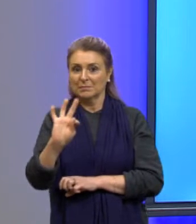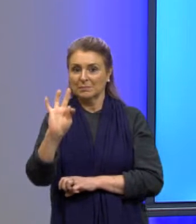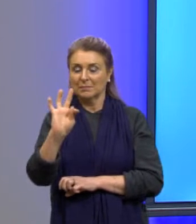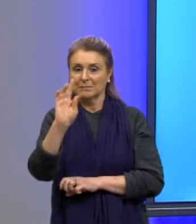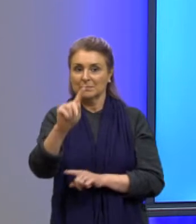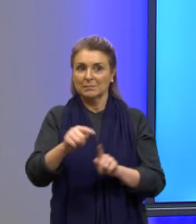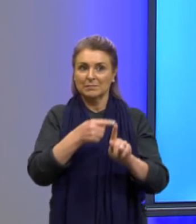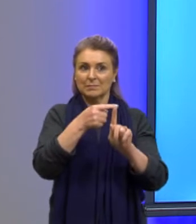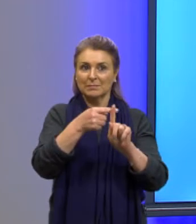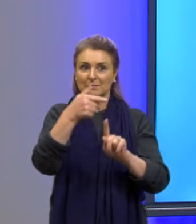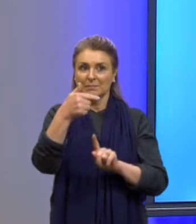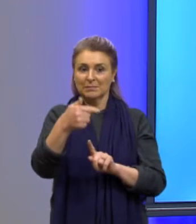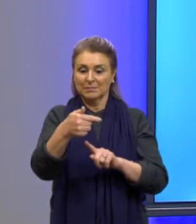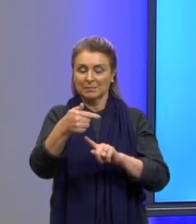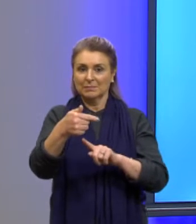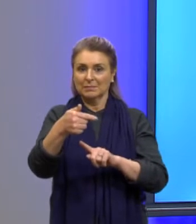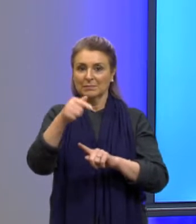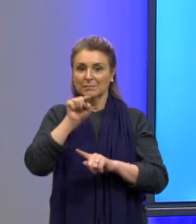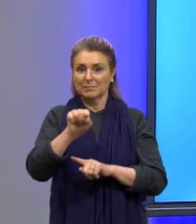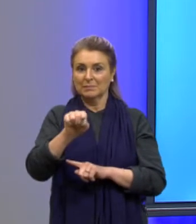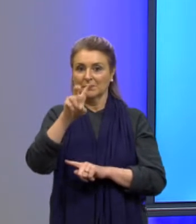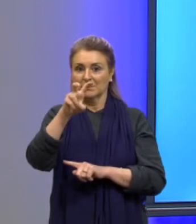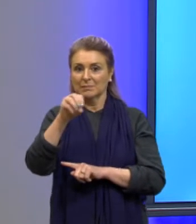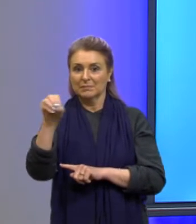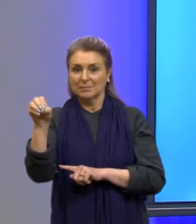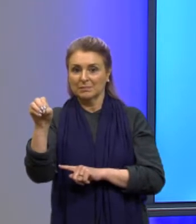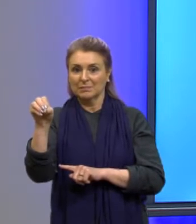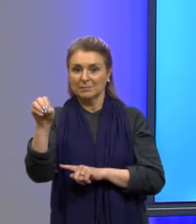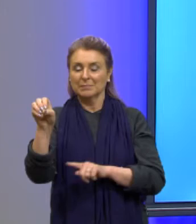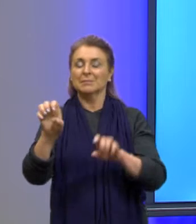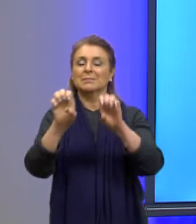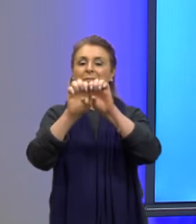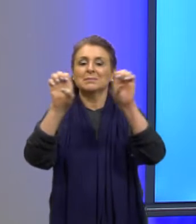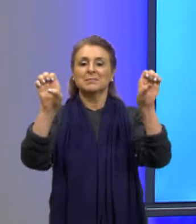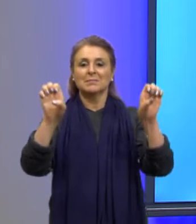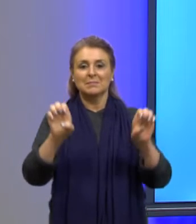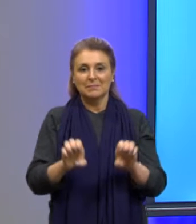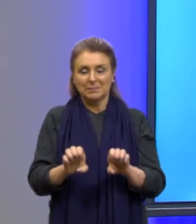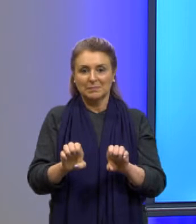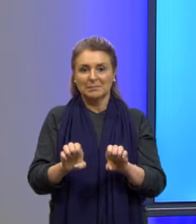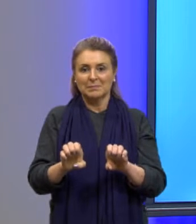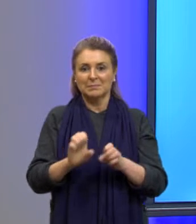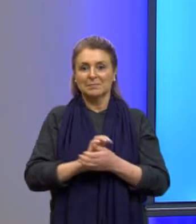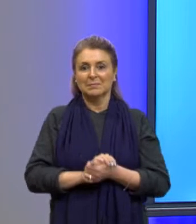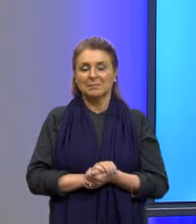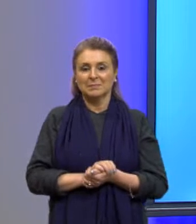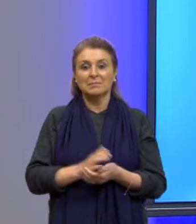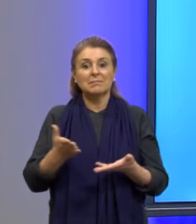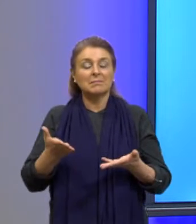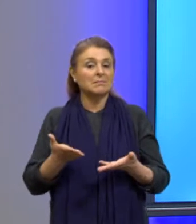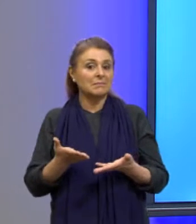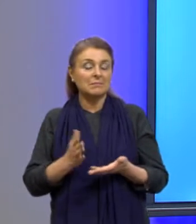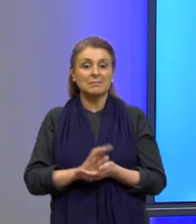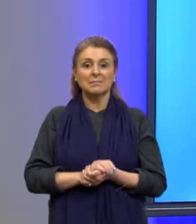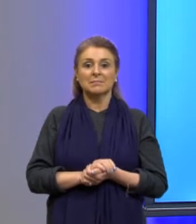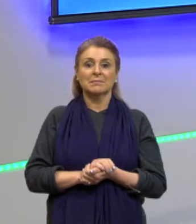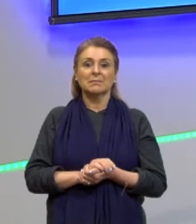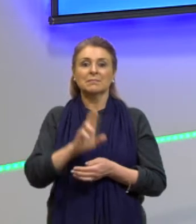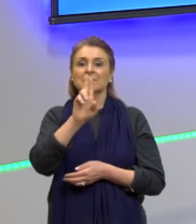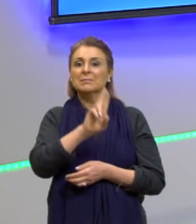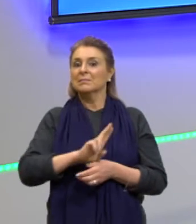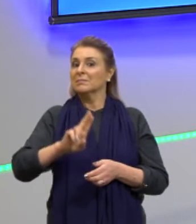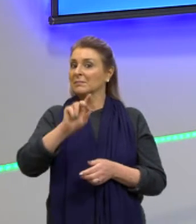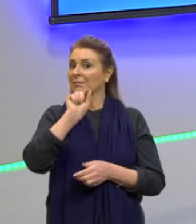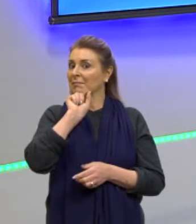mais 7500. Essa é a minha equação que eu vou resolver. E aí eu tenho que resolvê-la através da